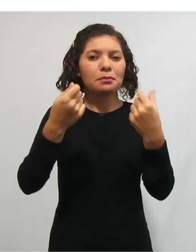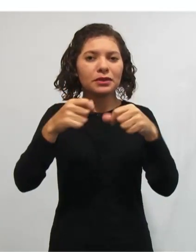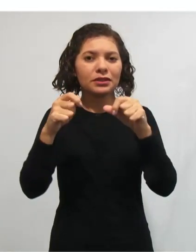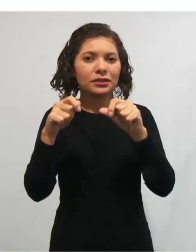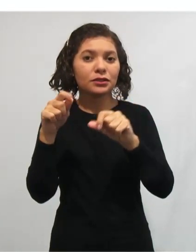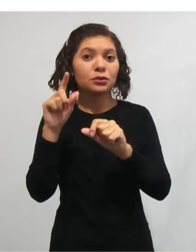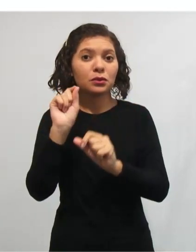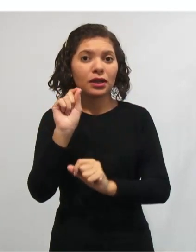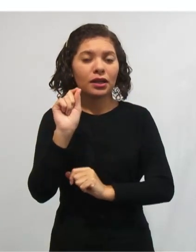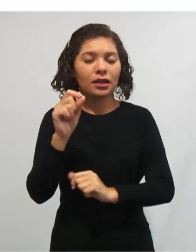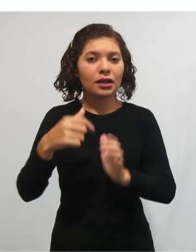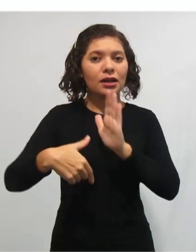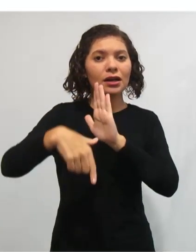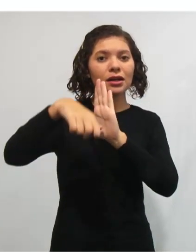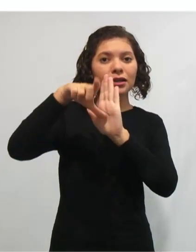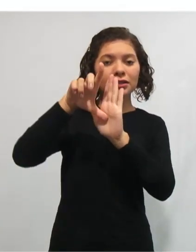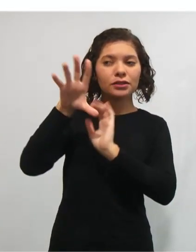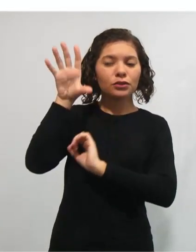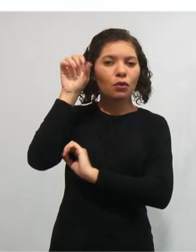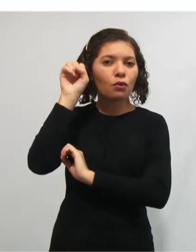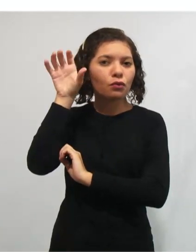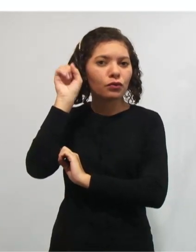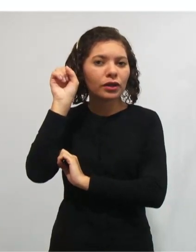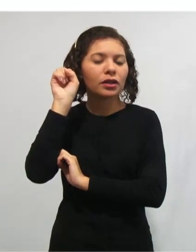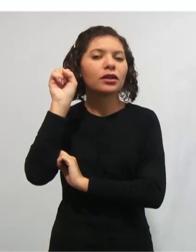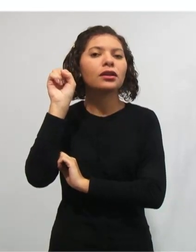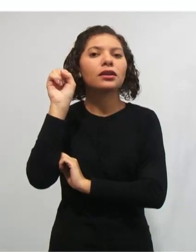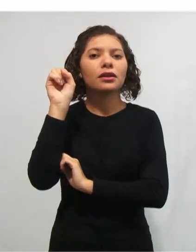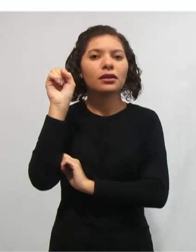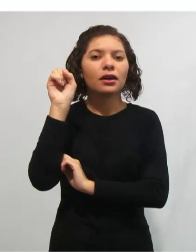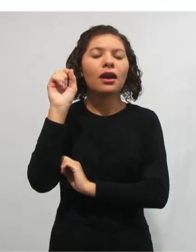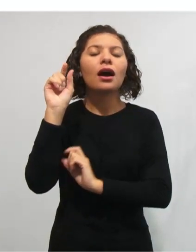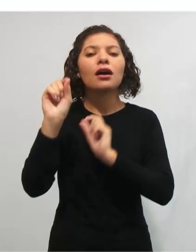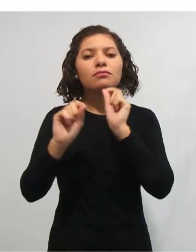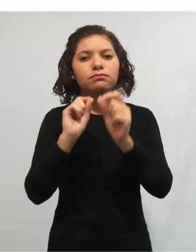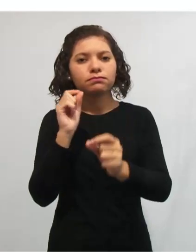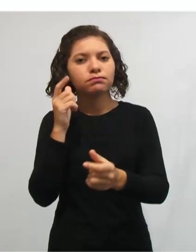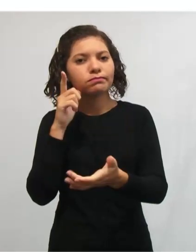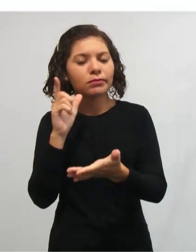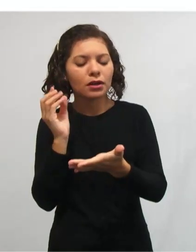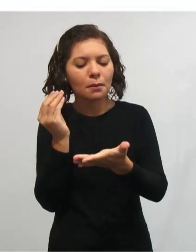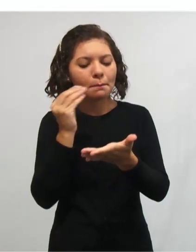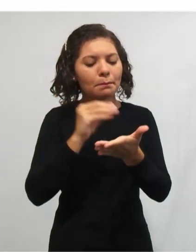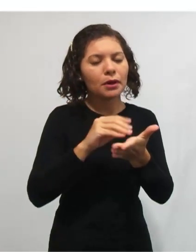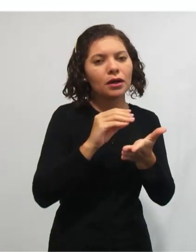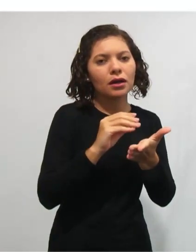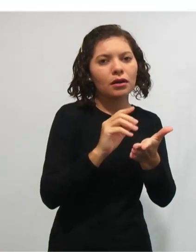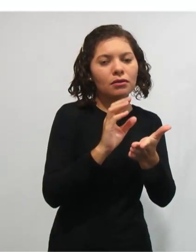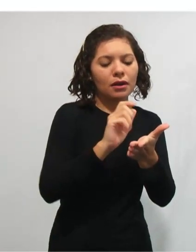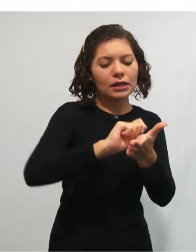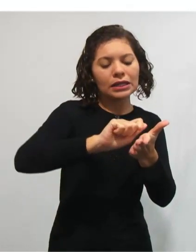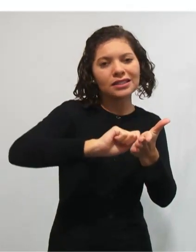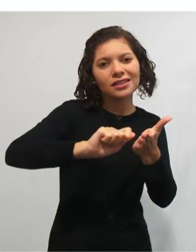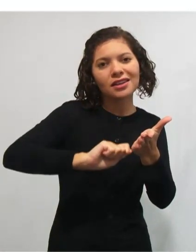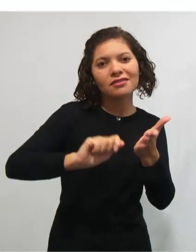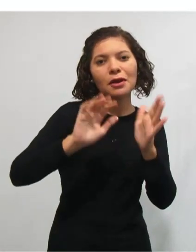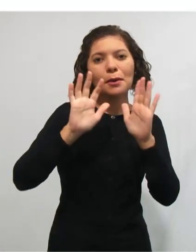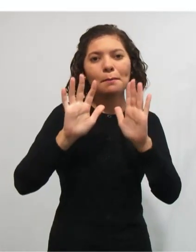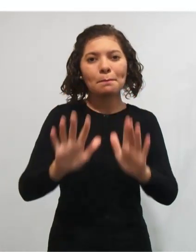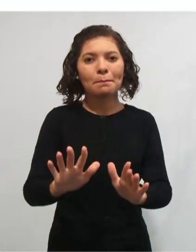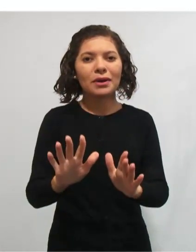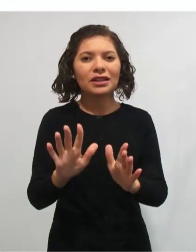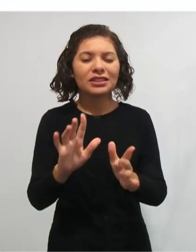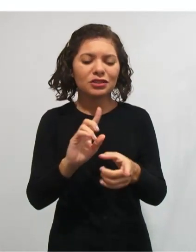ouve e ele tenta colocar no papel ali exatamente aquilo que ele ouviu. Mas como há dificuldade com as